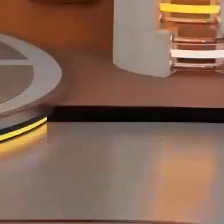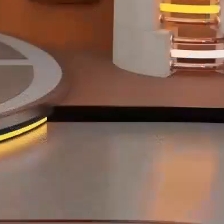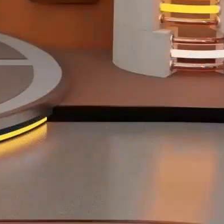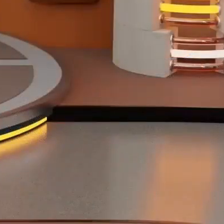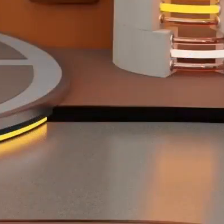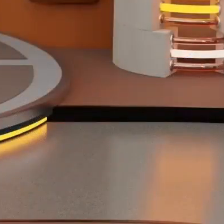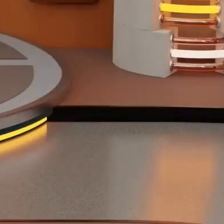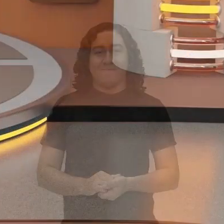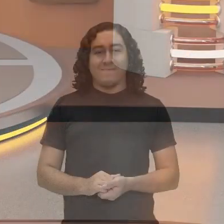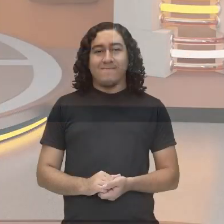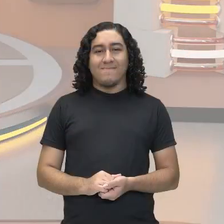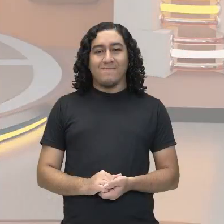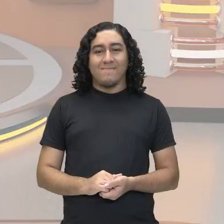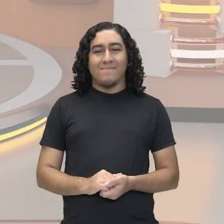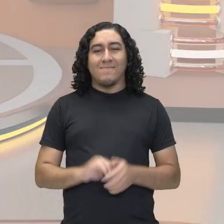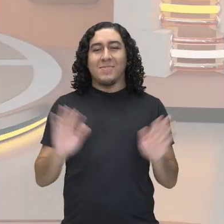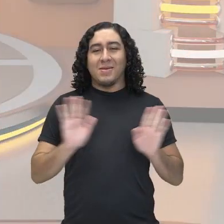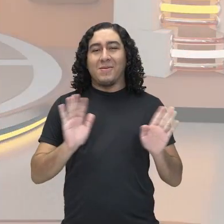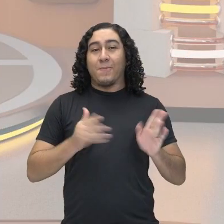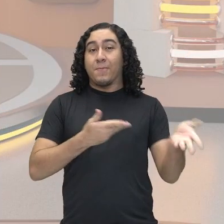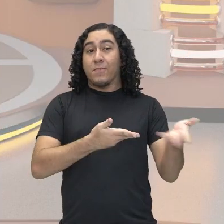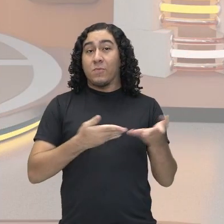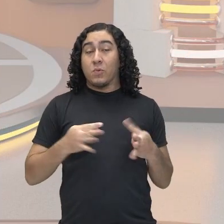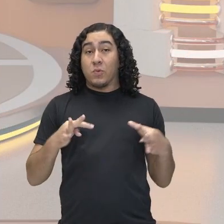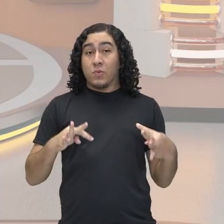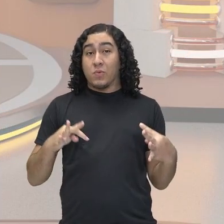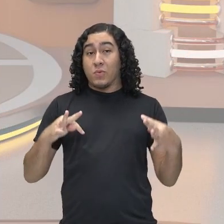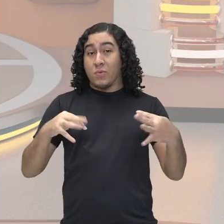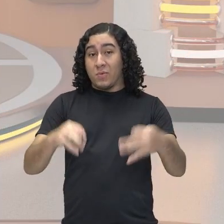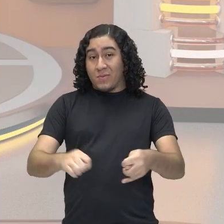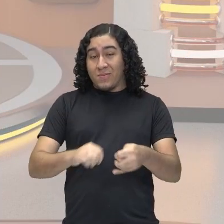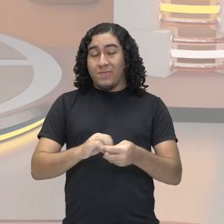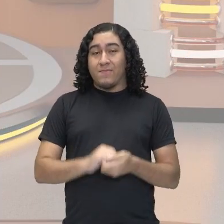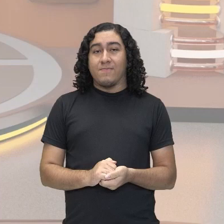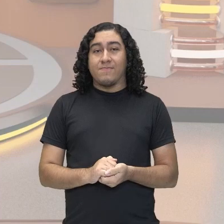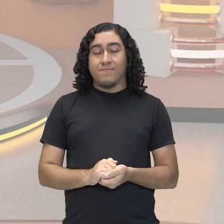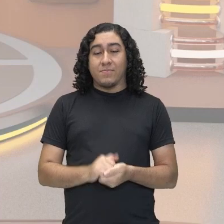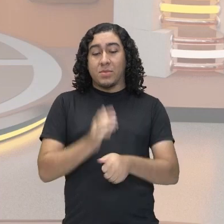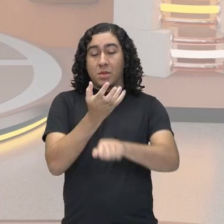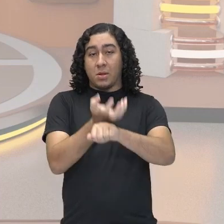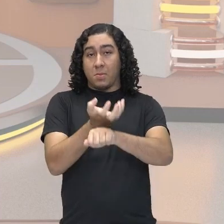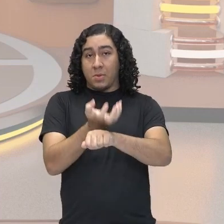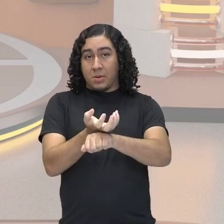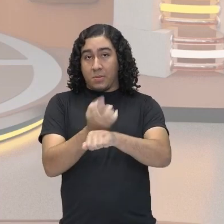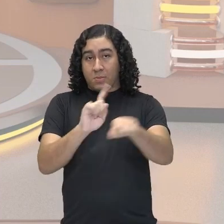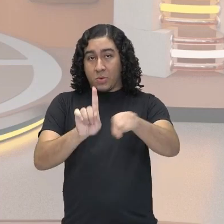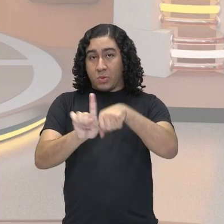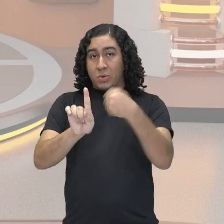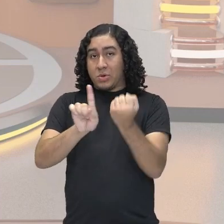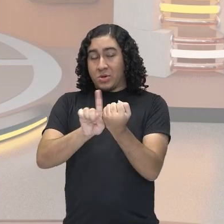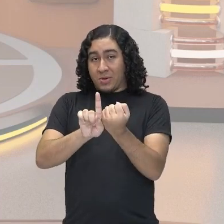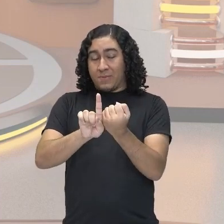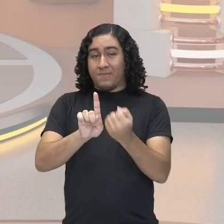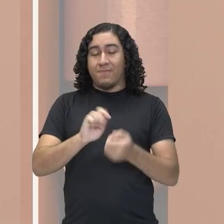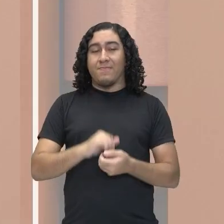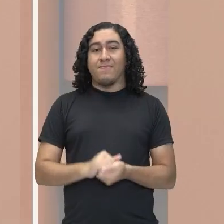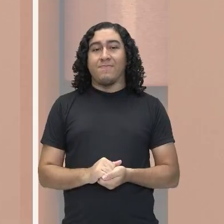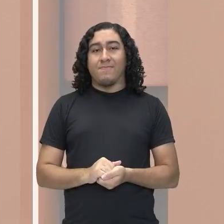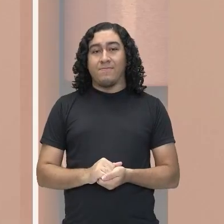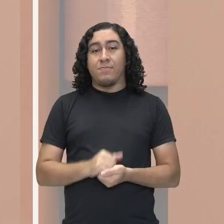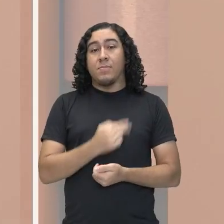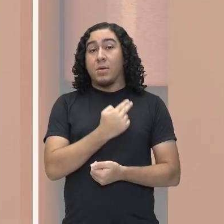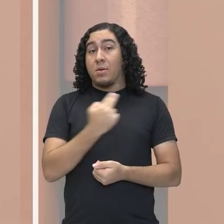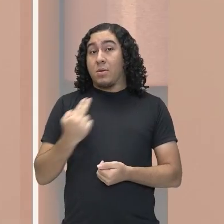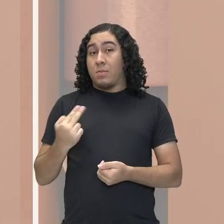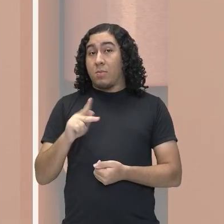Olá, sejam bem-vindos e bem-vindas ao componente curricular Sociologia. Eu